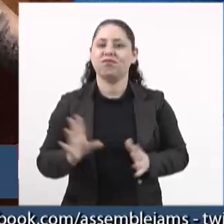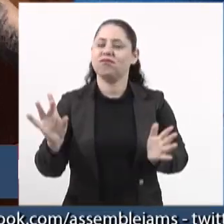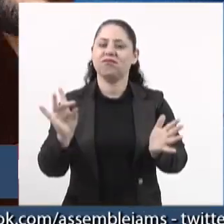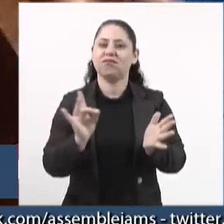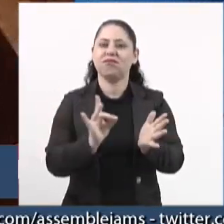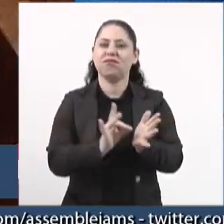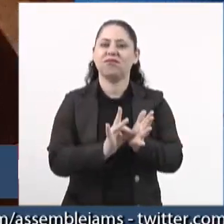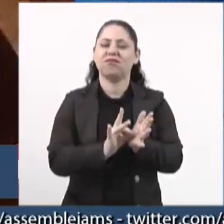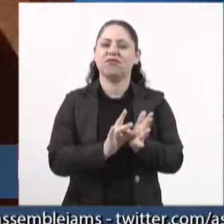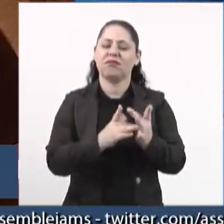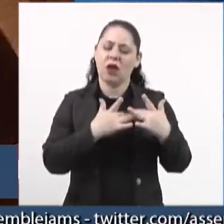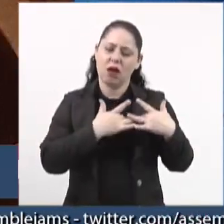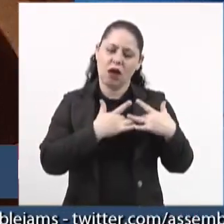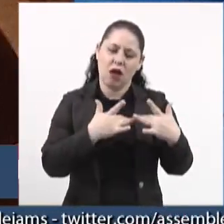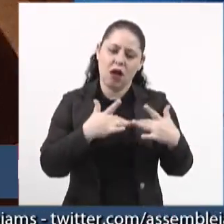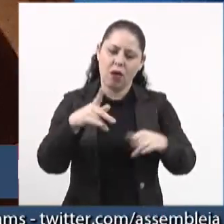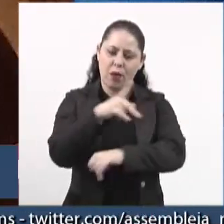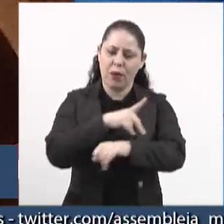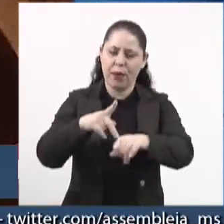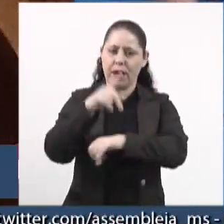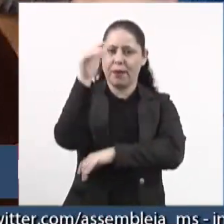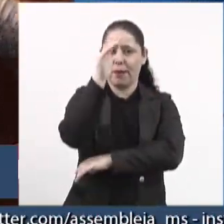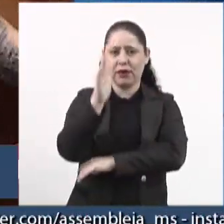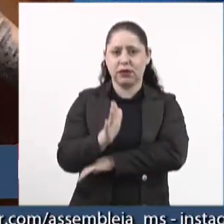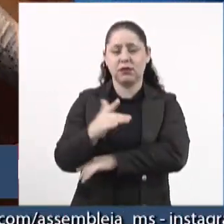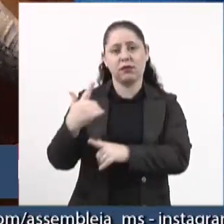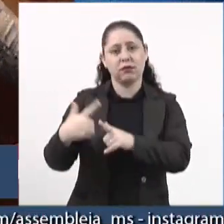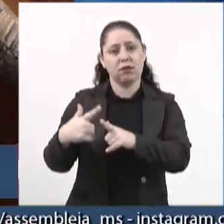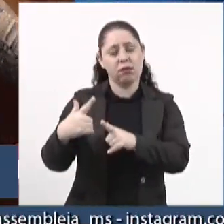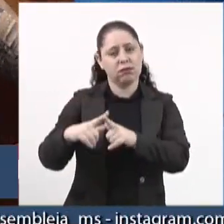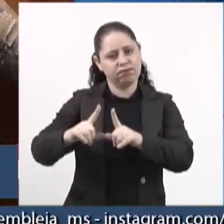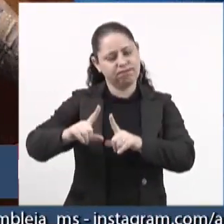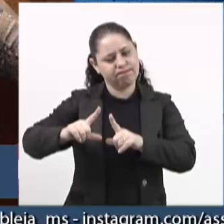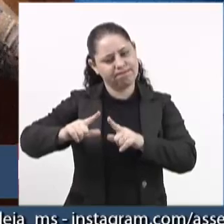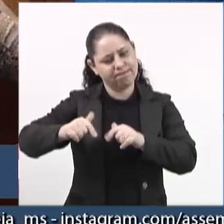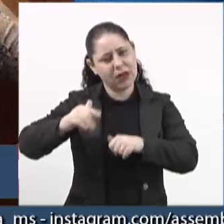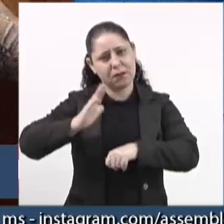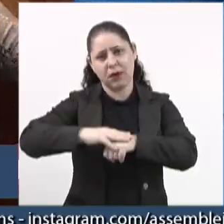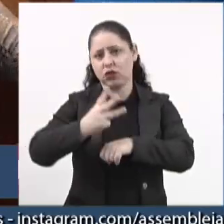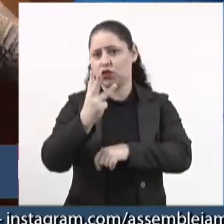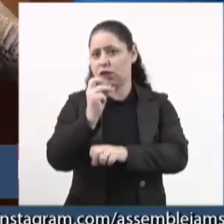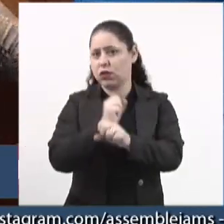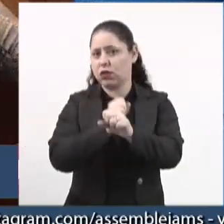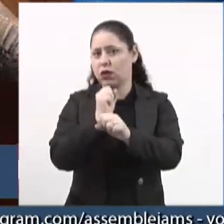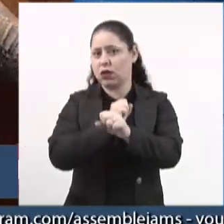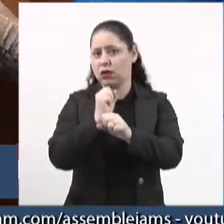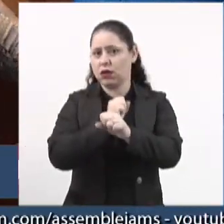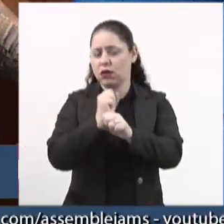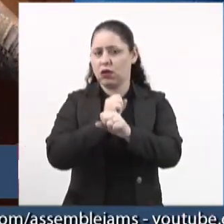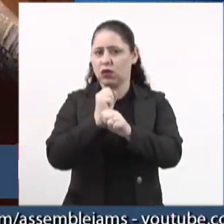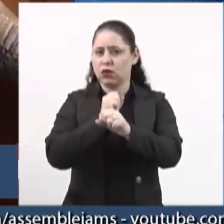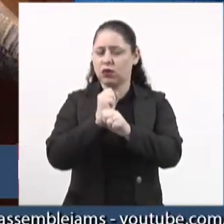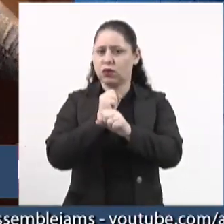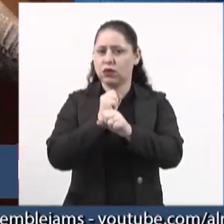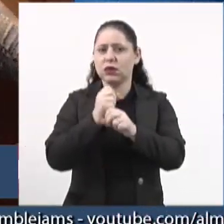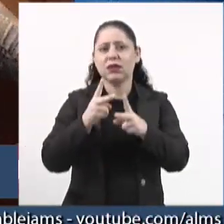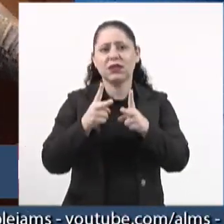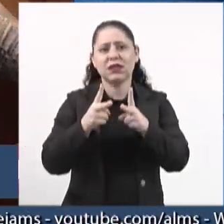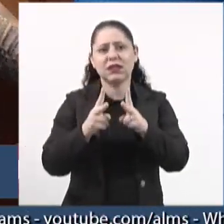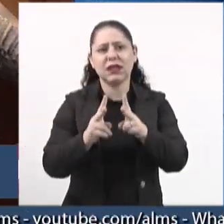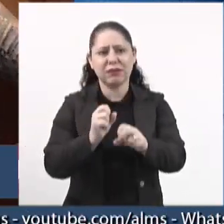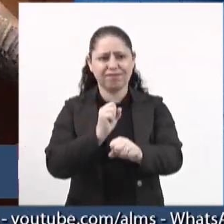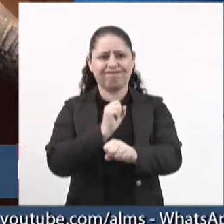verdade, foi uma sensibilização nacional, porque a nossa briga é de mais de 30 anos e sempre ela foi